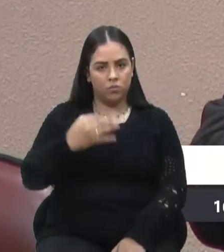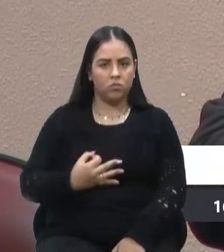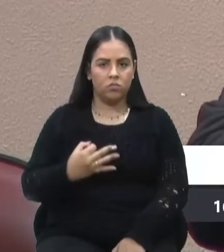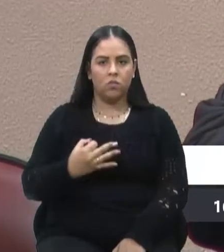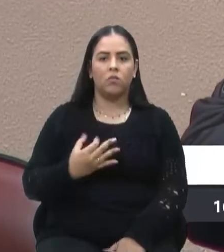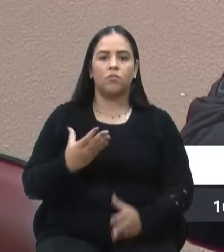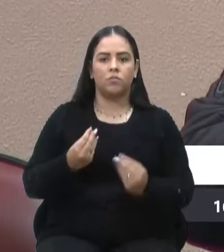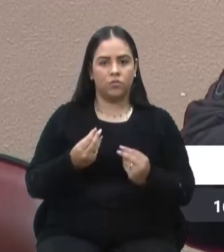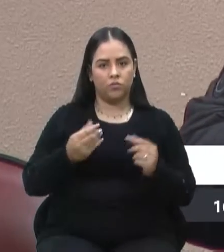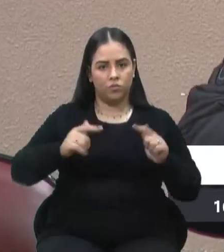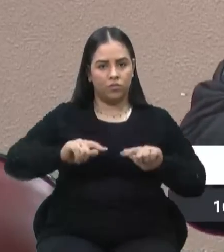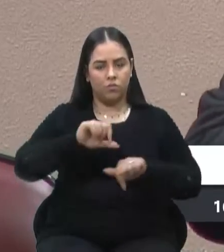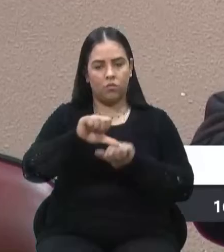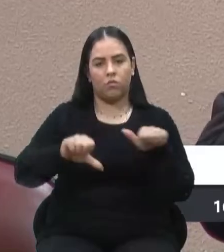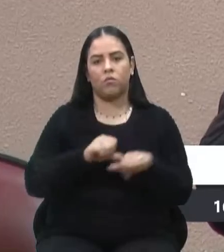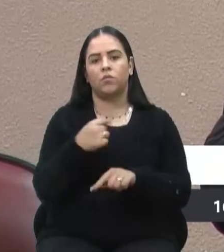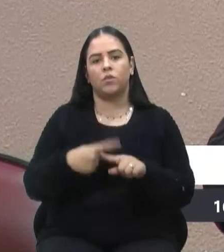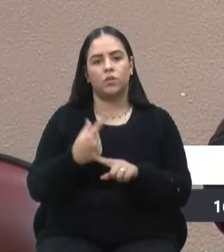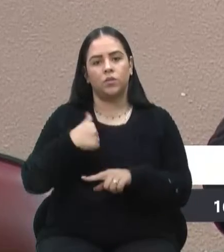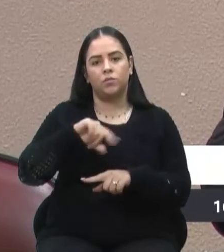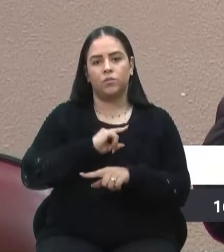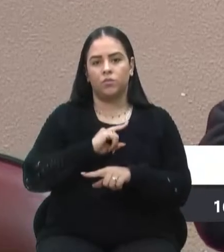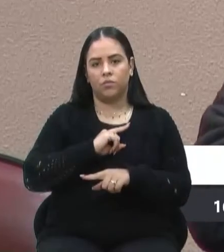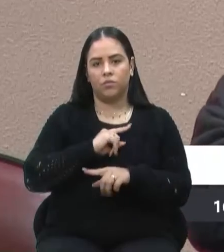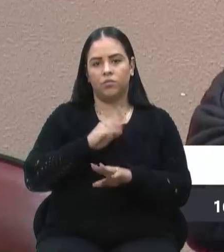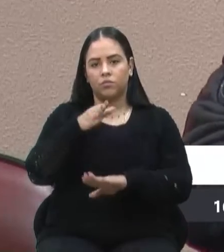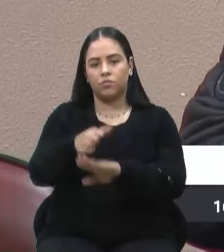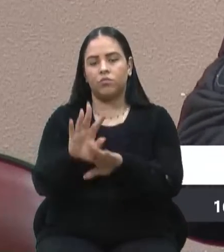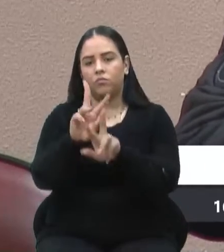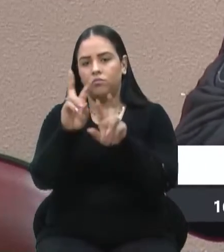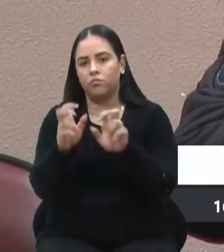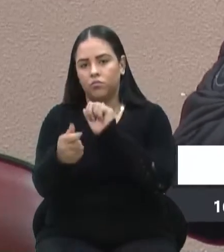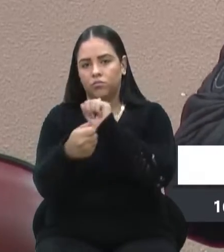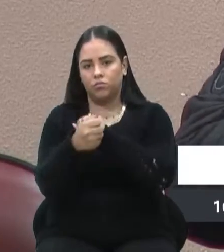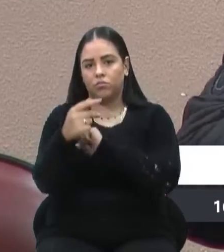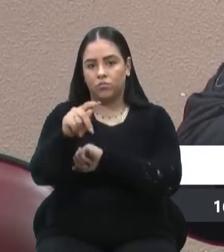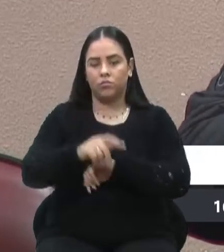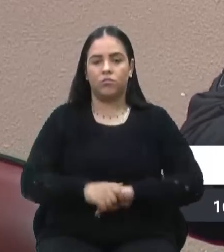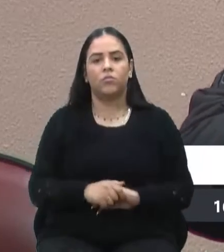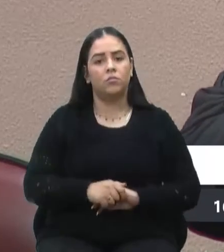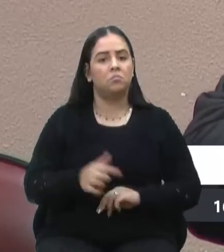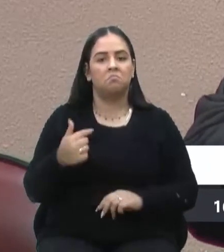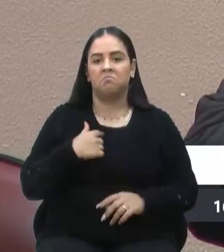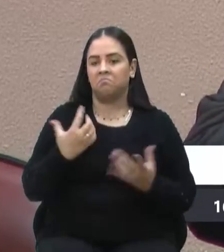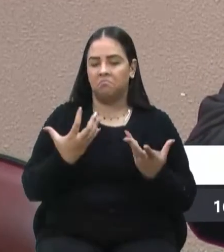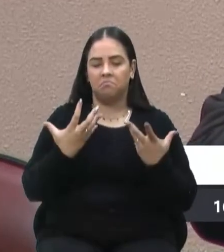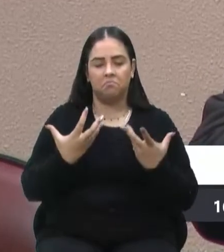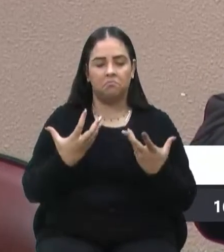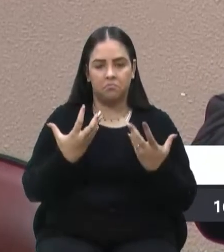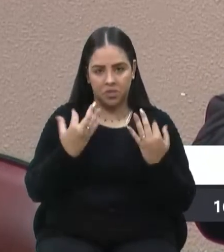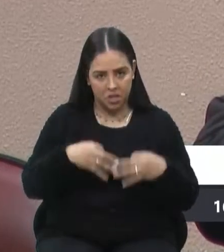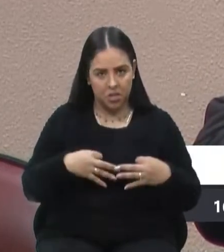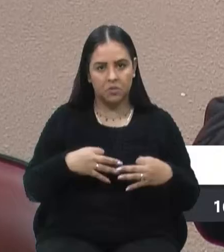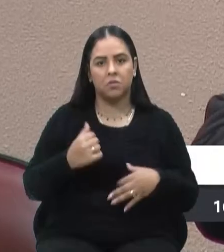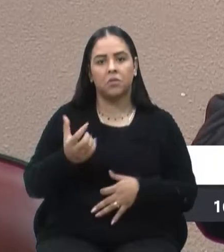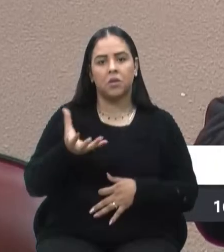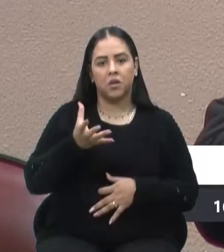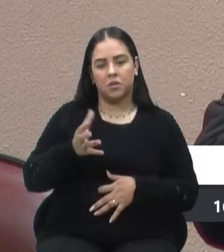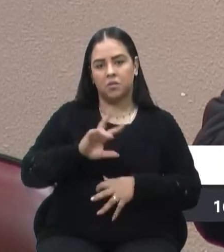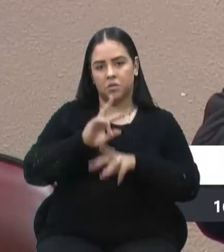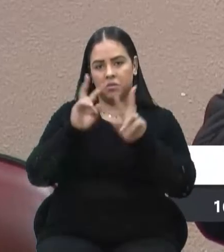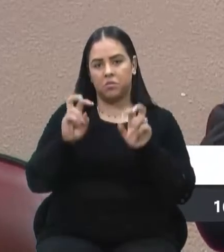em cima quando a gente leva o assunto para ele. Então, eu tenho certeza, depois quero pegar na manga esse assunto ali, tem